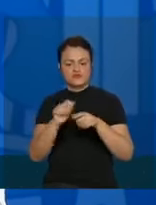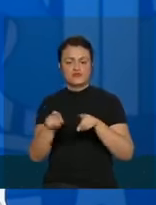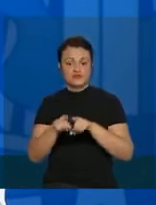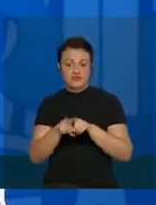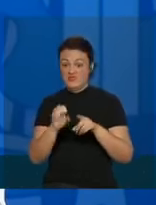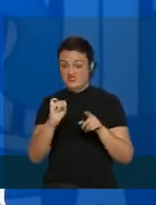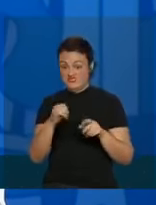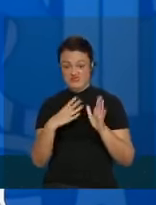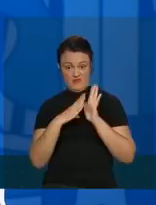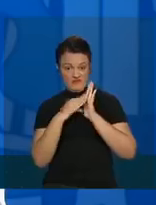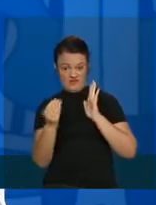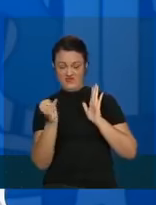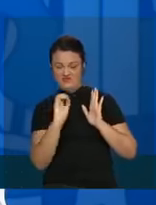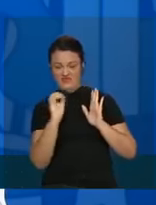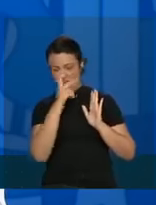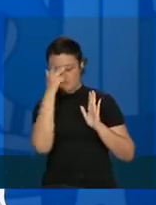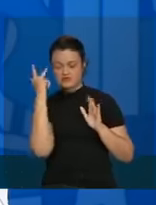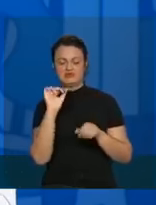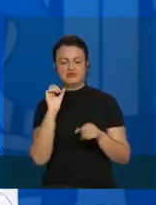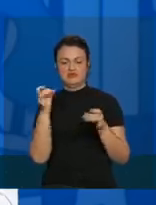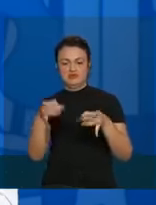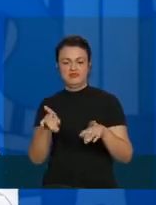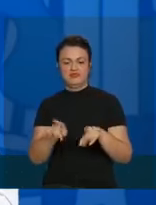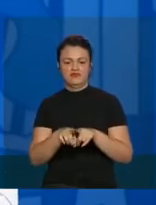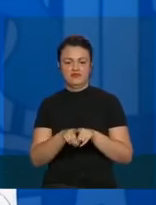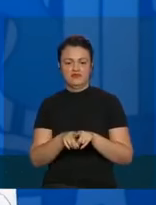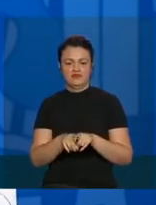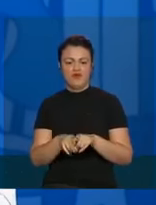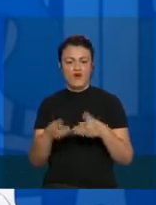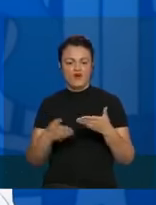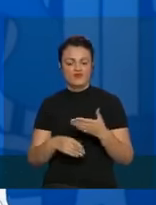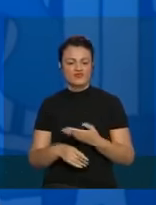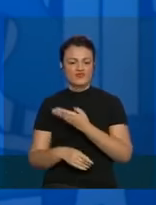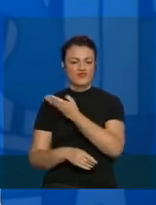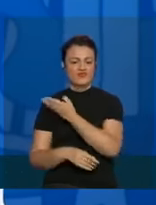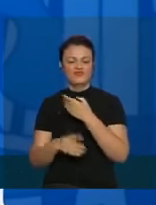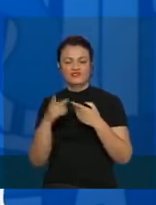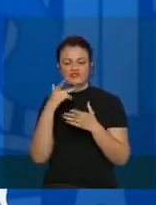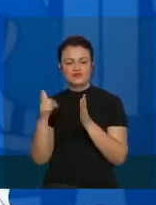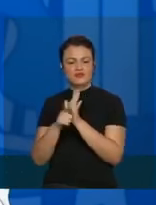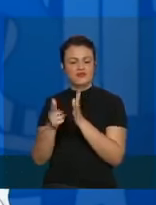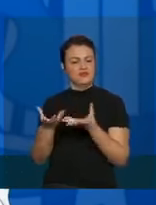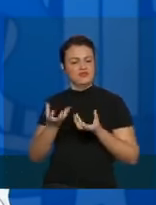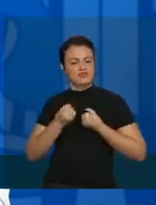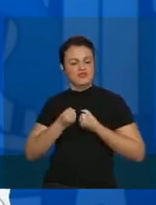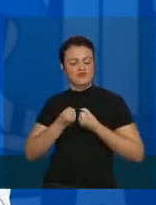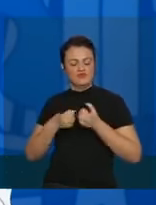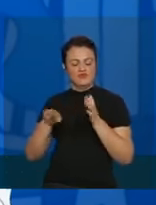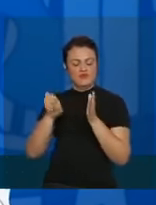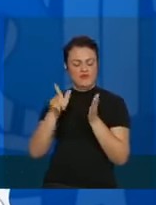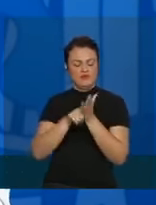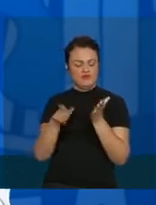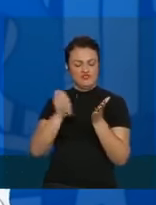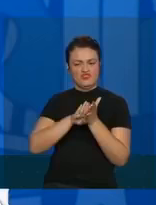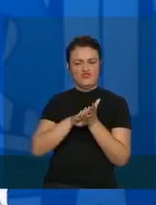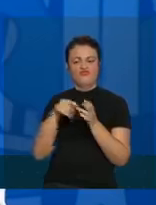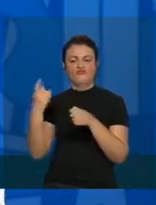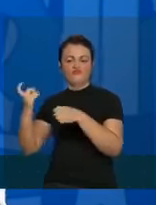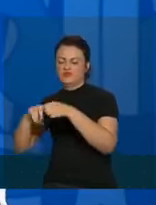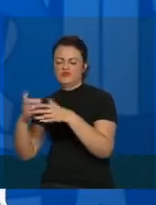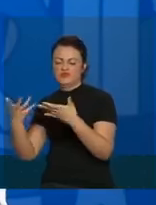porque se eu não der o exemplo, ninguém vai. O Wanderson hoje que mandou um papel lá, que eu mandei devolver para ele, do jeito que chegou, voltou para trás.